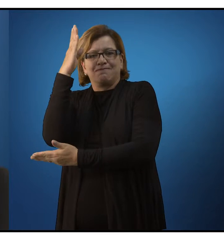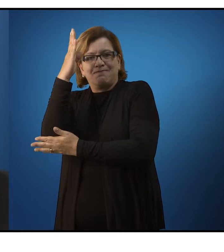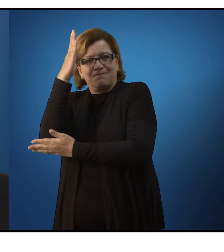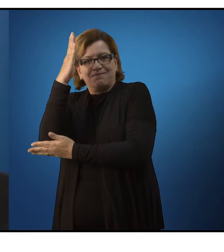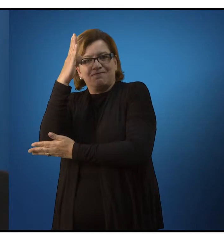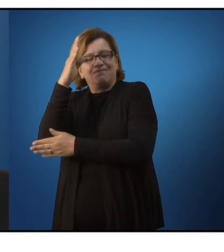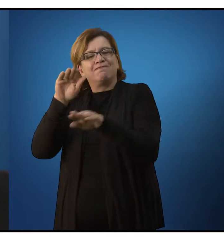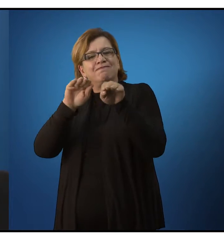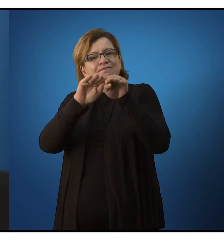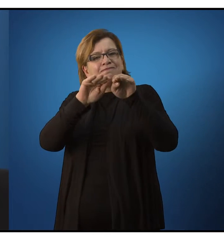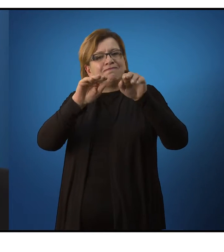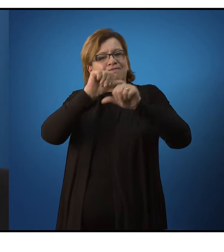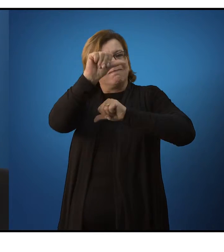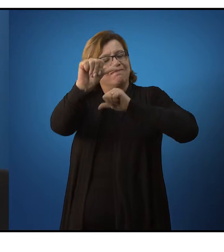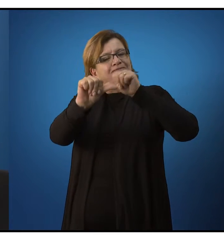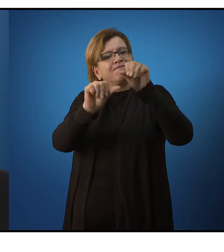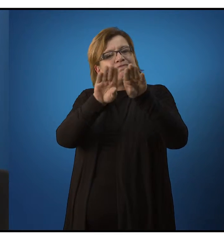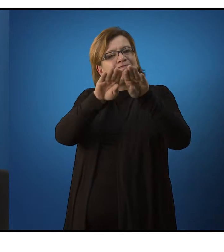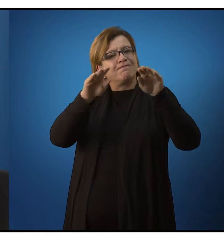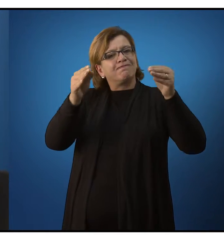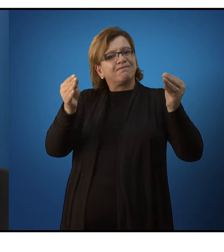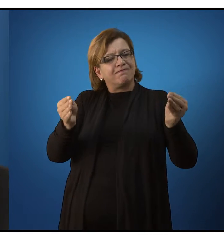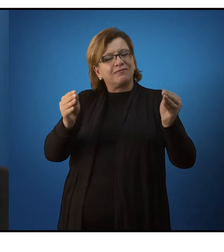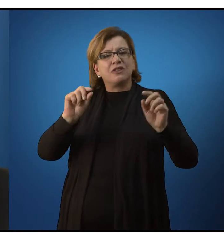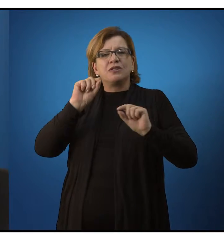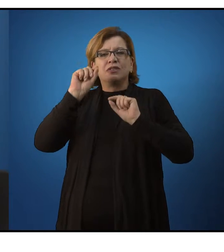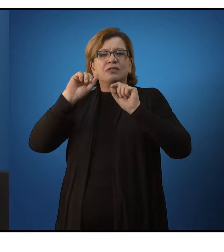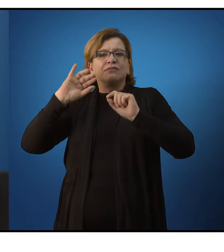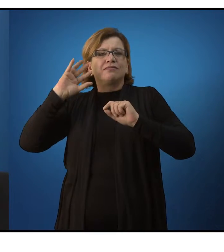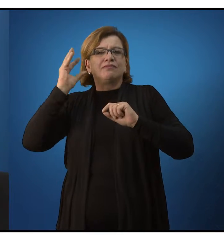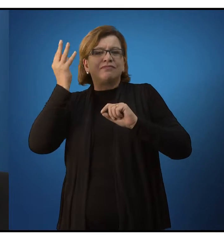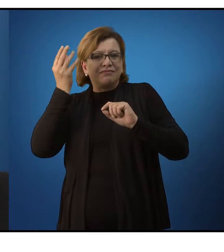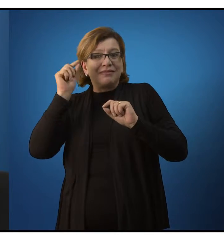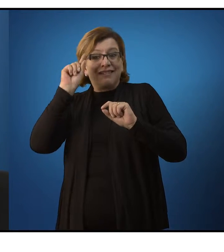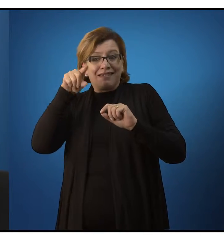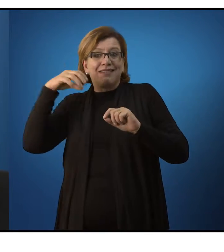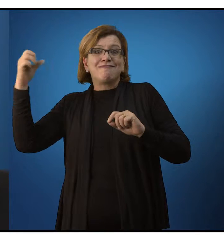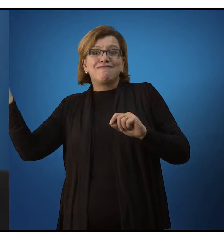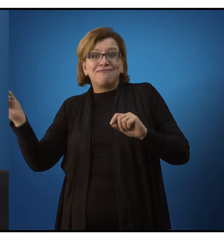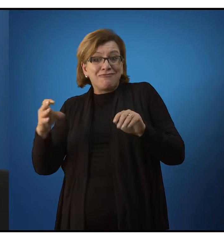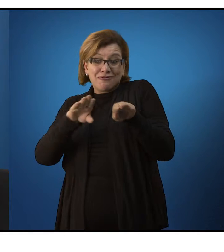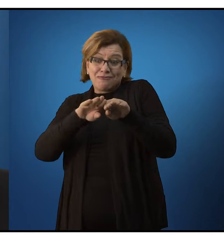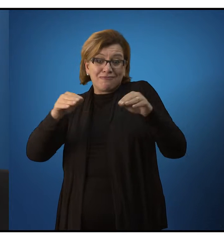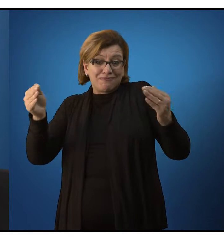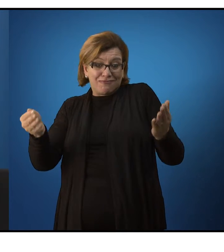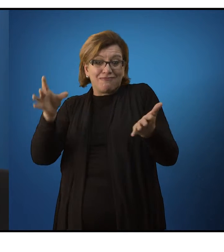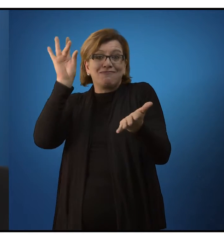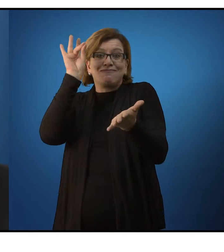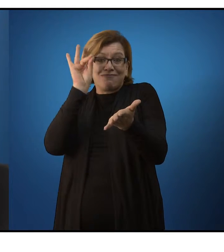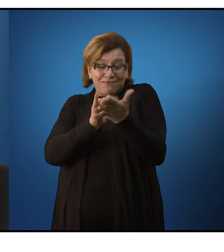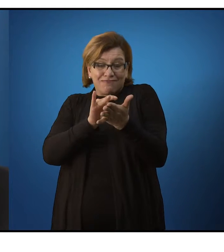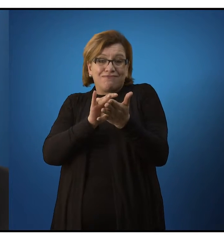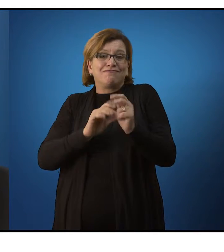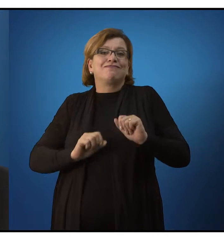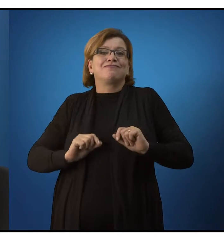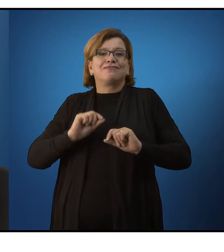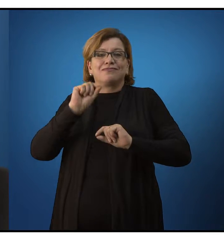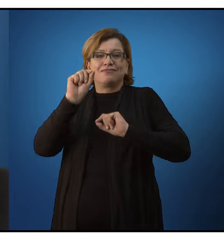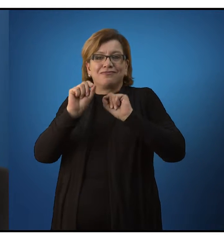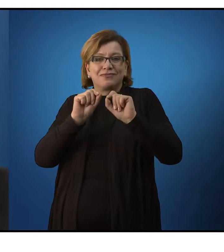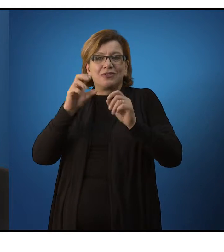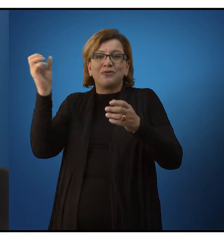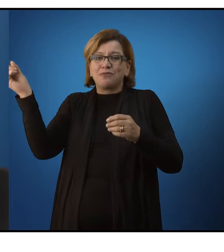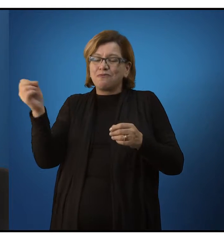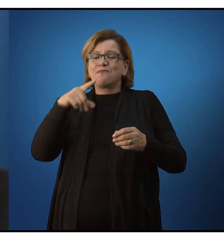madeira numa mesa. O resultado disso é a produção do novo na realidade. Esse novo é a síntese,